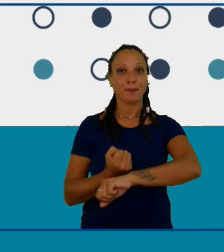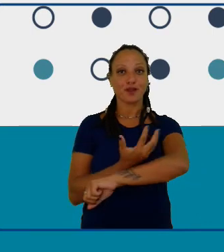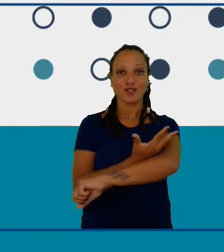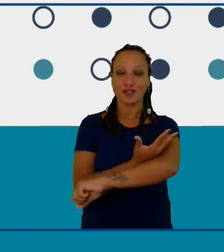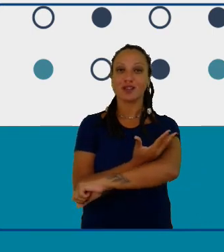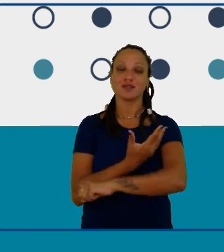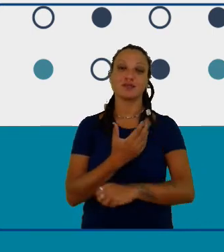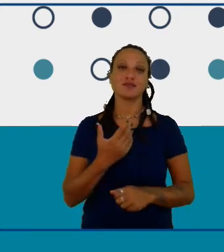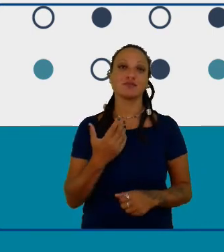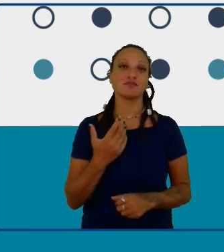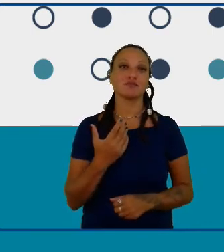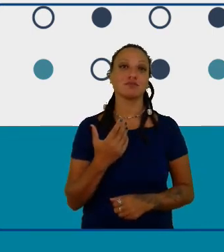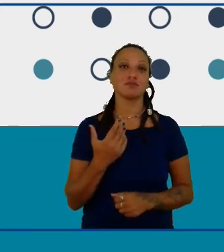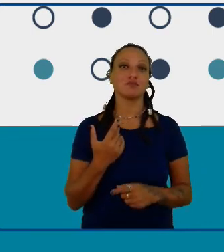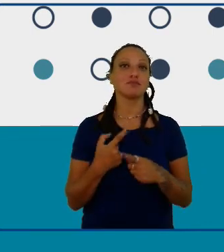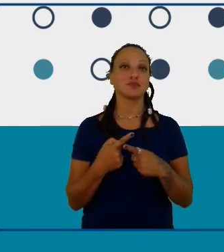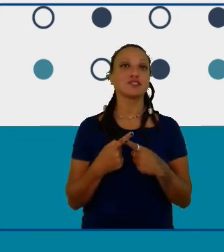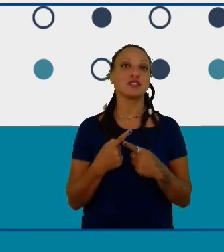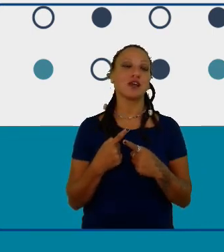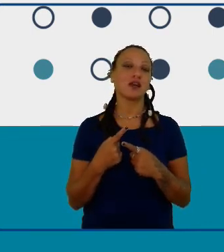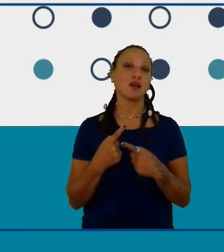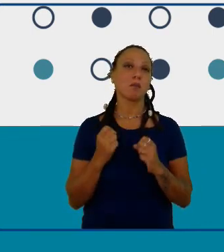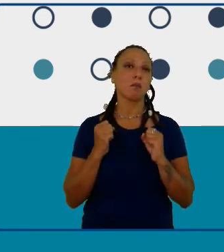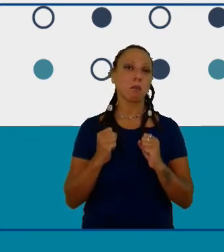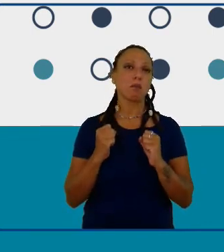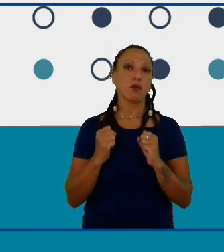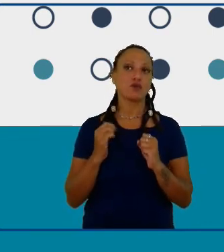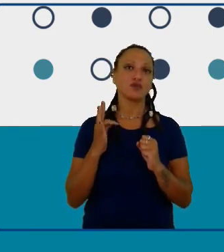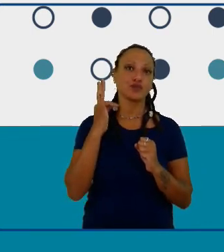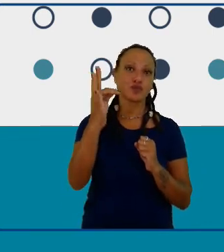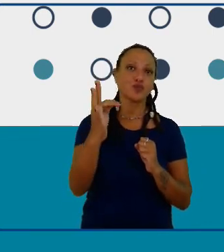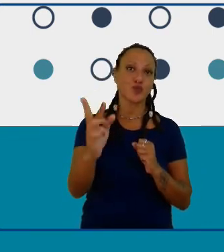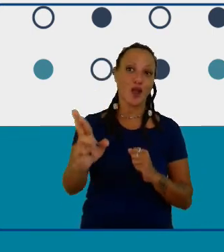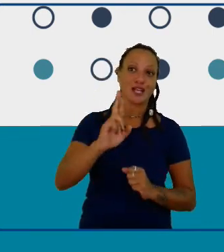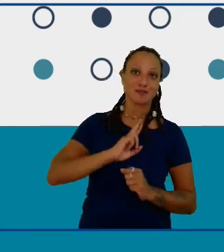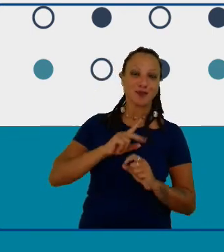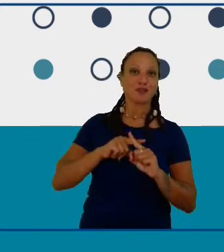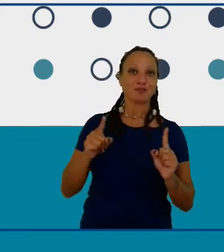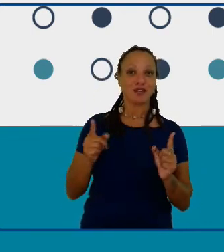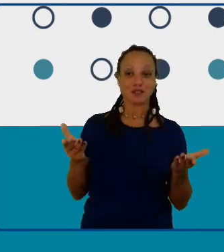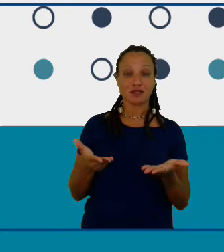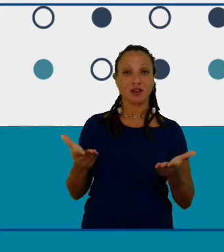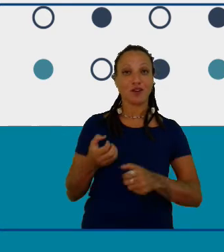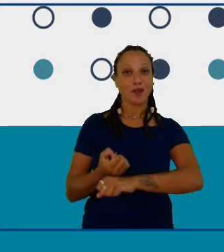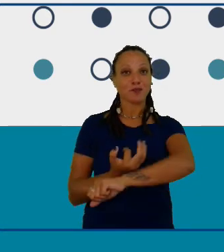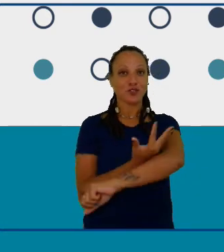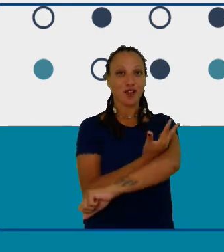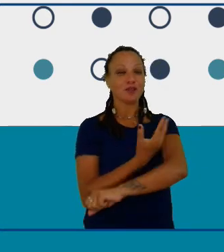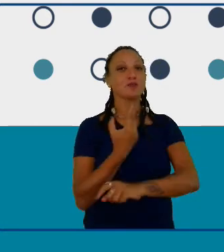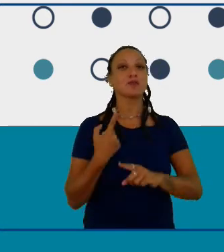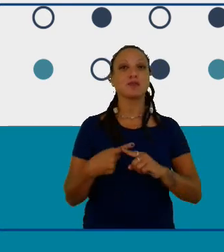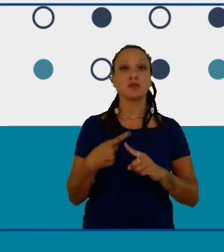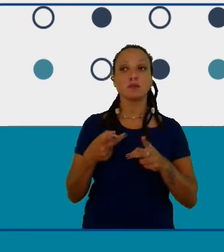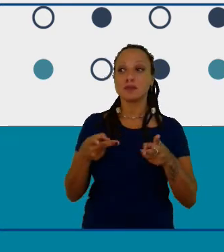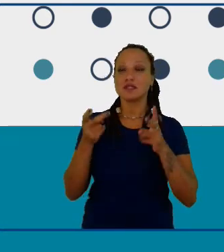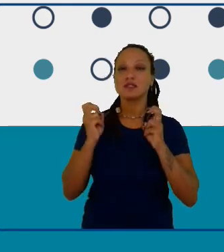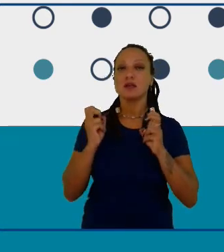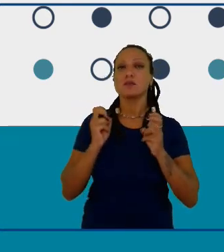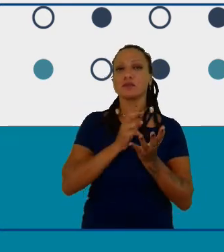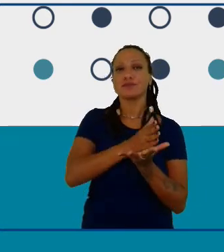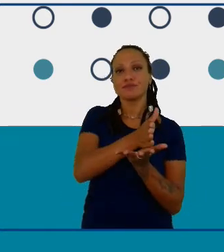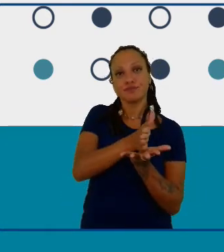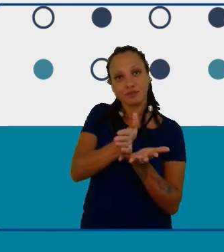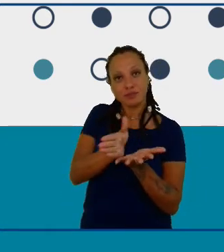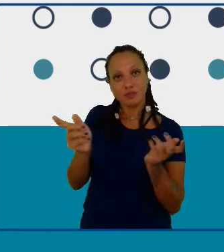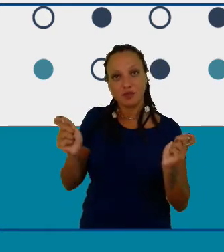do que possa vir de resultados eu já estou muito emocionada de ver todas essas possibilidades em 2021 a